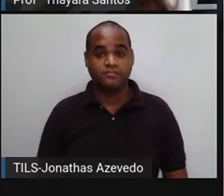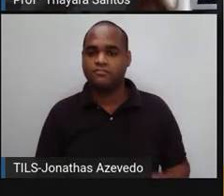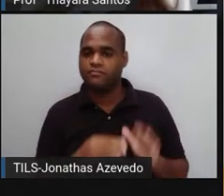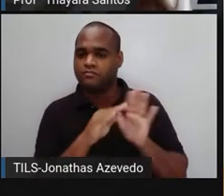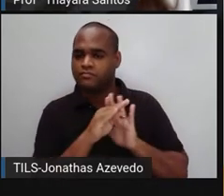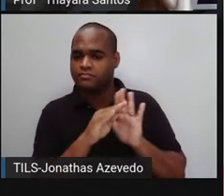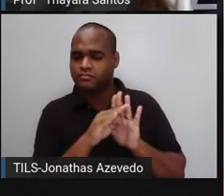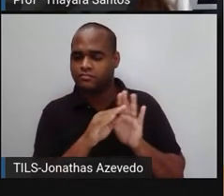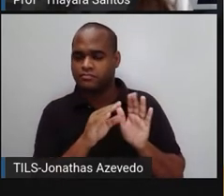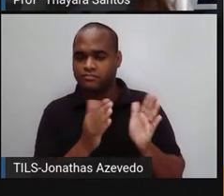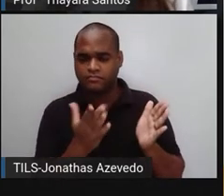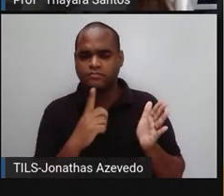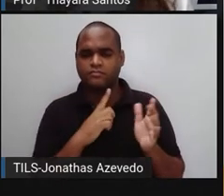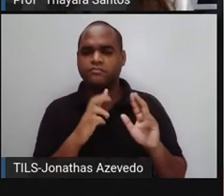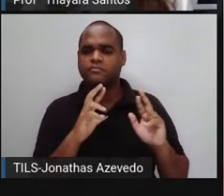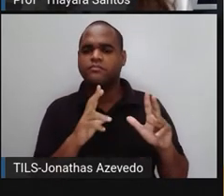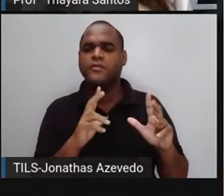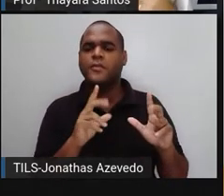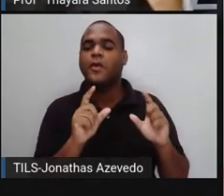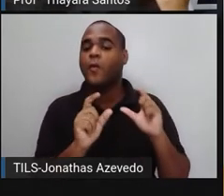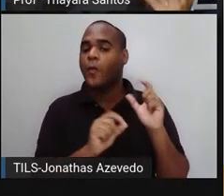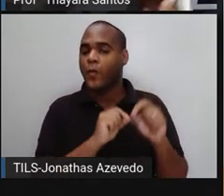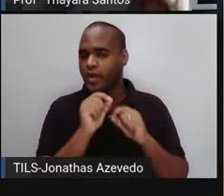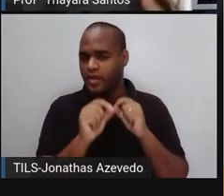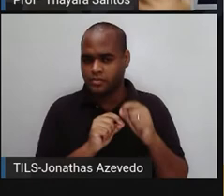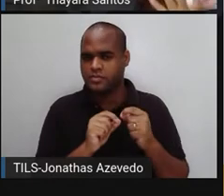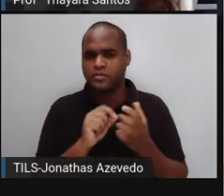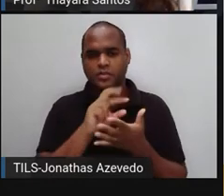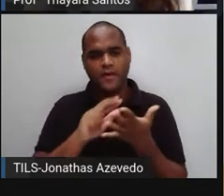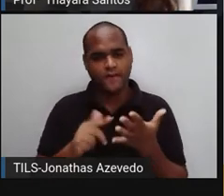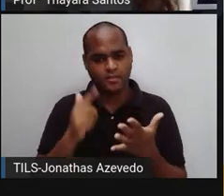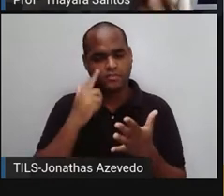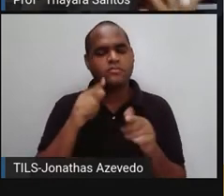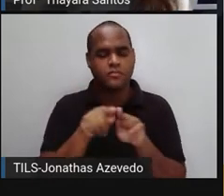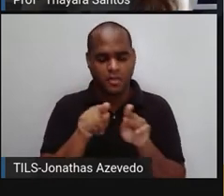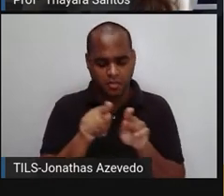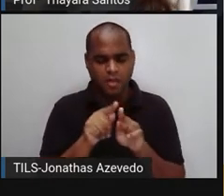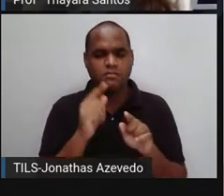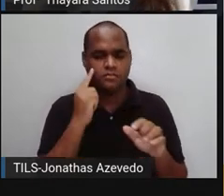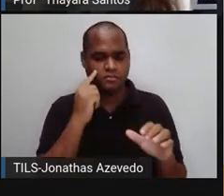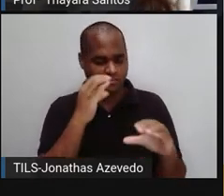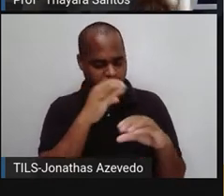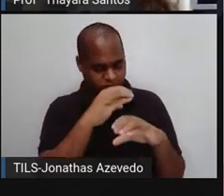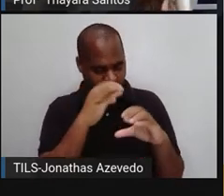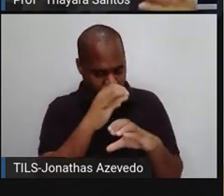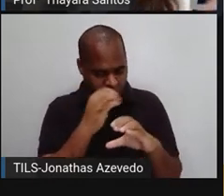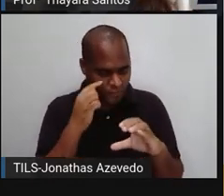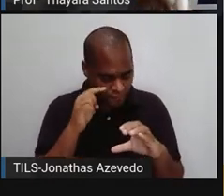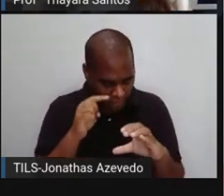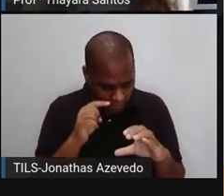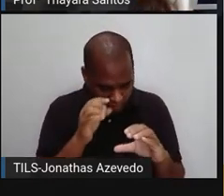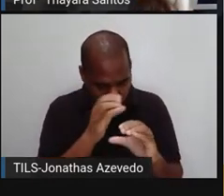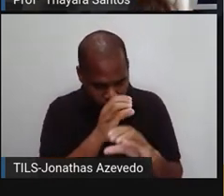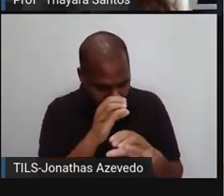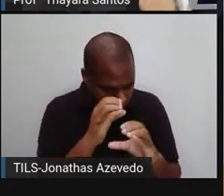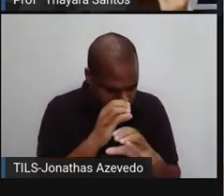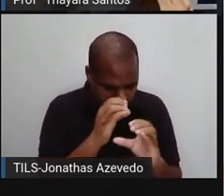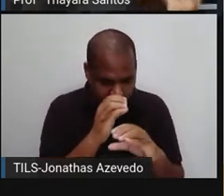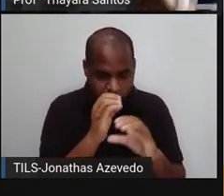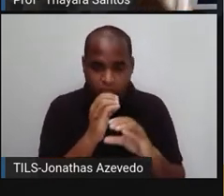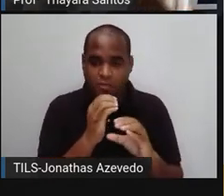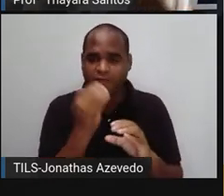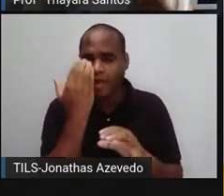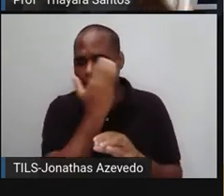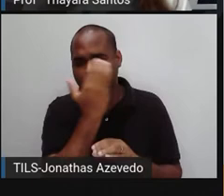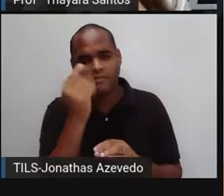As bactérias são organismos que são microscópicos. Não tem bactéria macroscópica. Todas elas são microscópicas, são